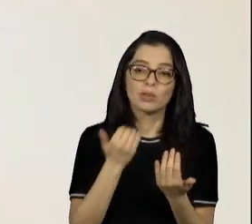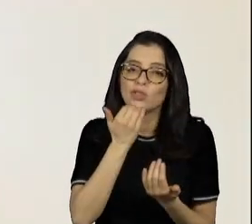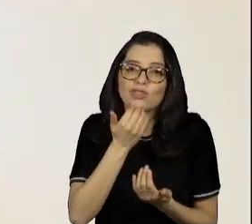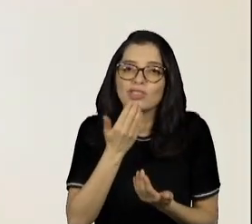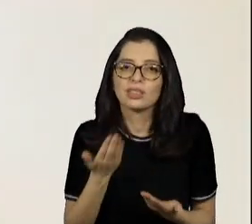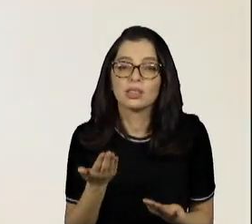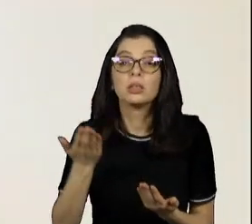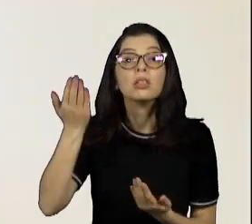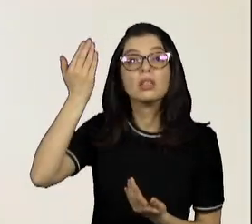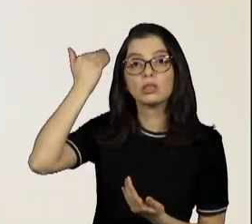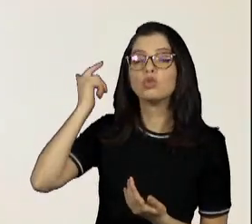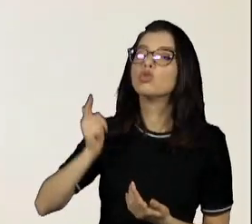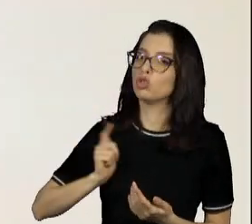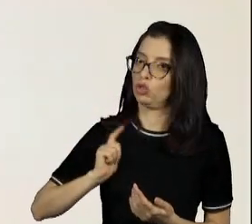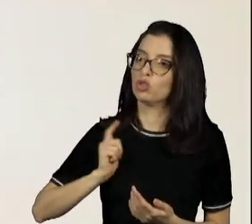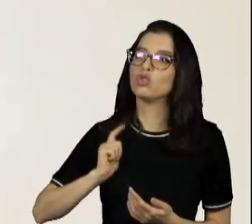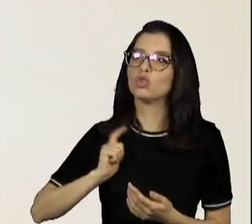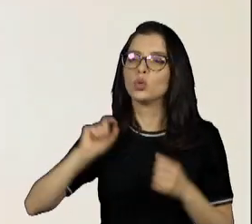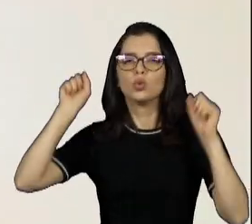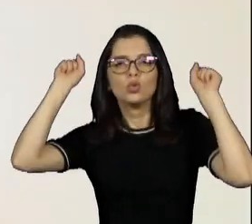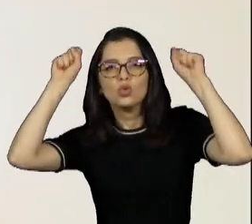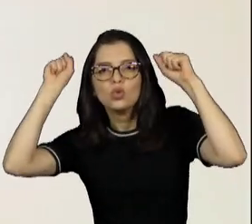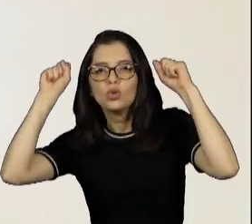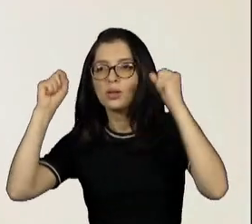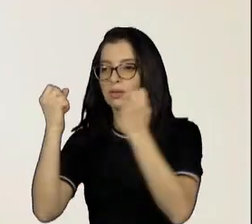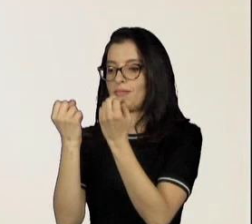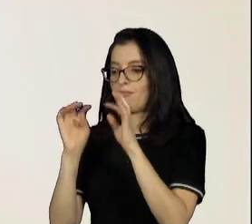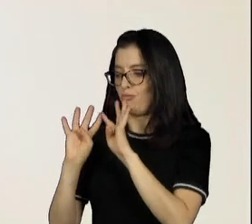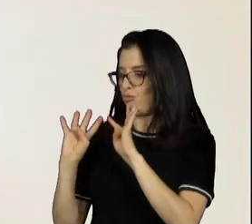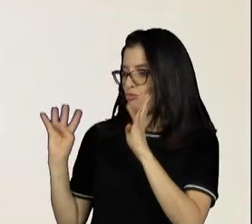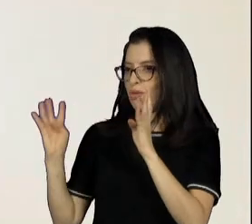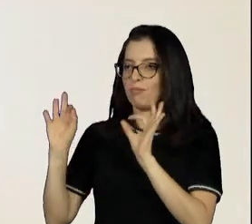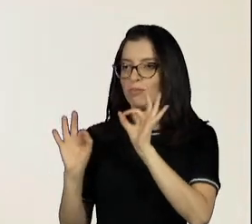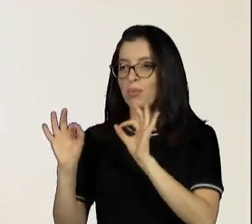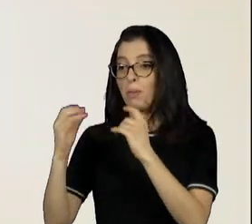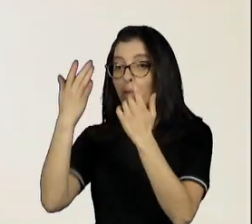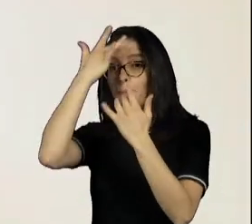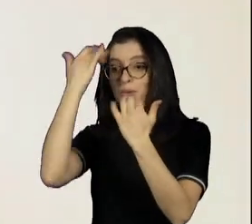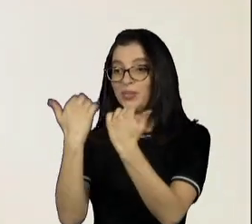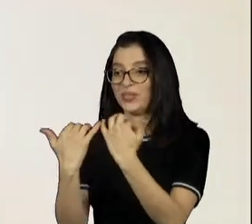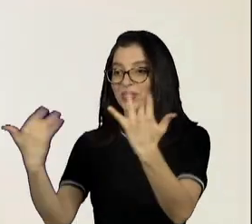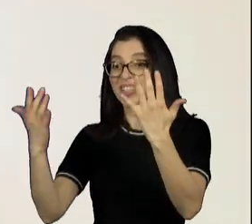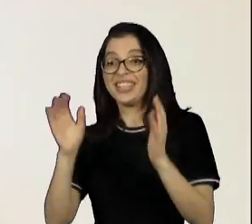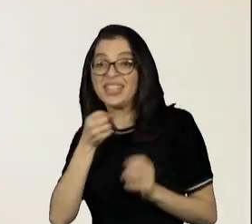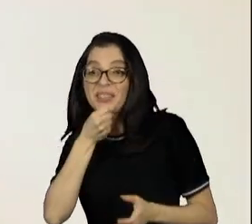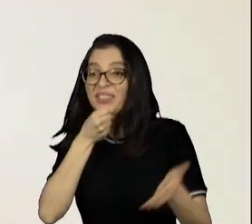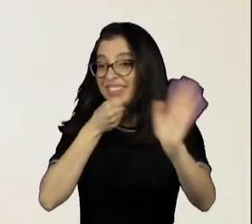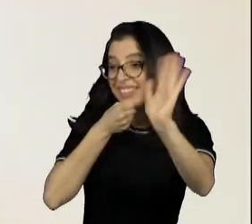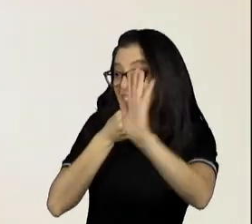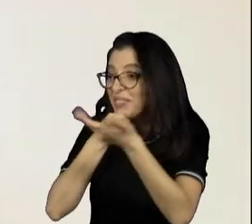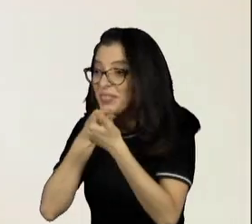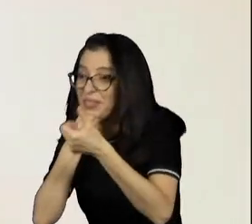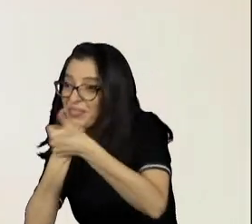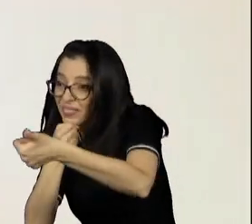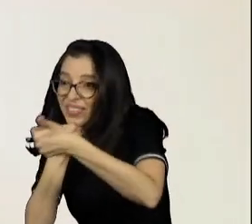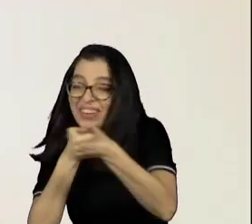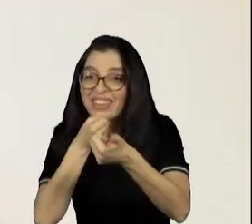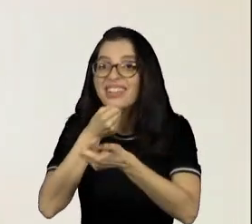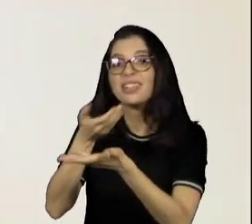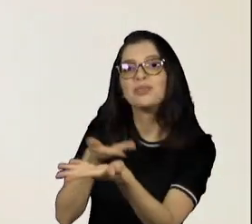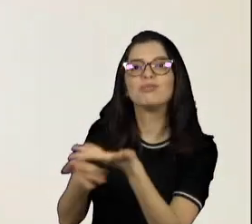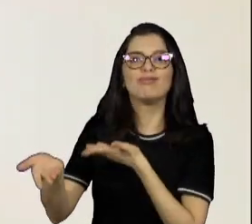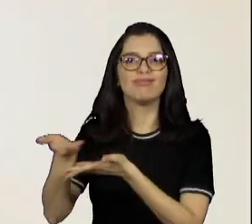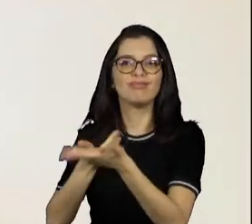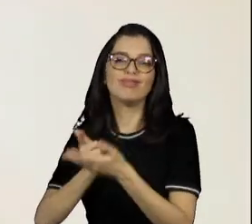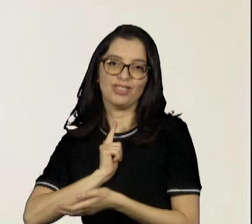Antigamente, o show da Xuxa, eu tinha um cenário na minha frente, ou seja, as pessoas que ficavam acabavam virando cenário e iam lá para